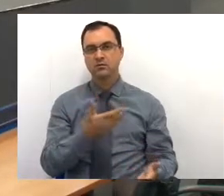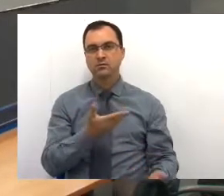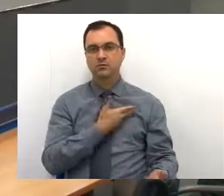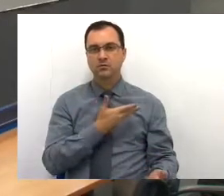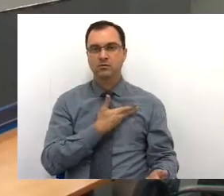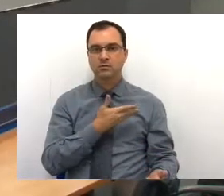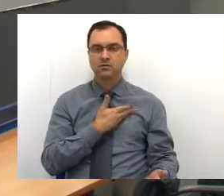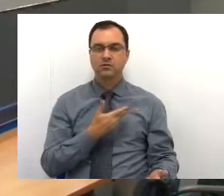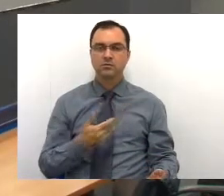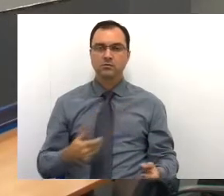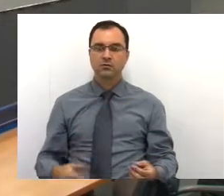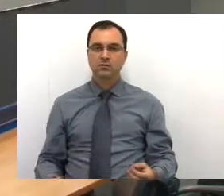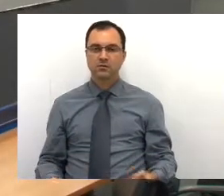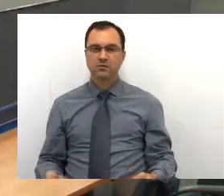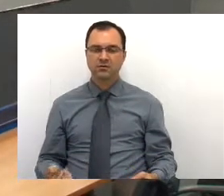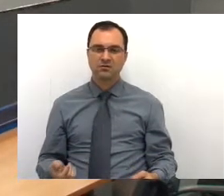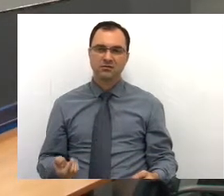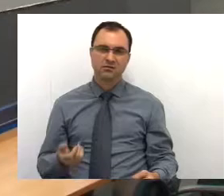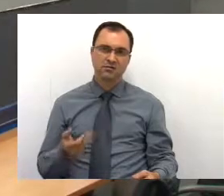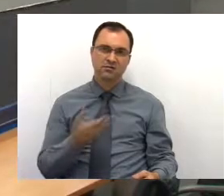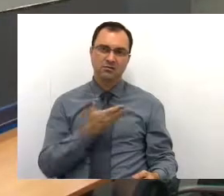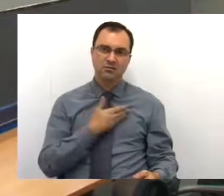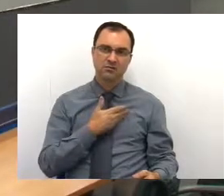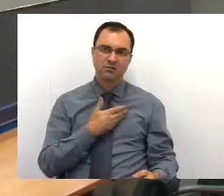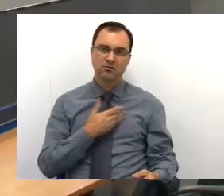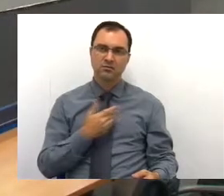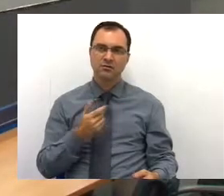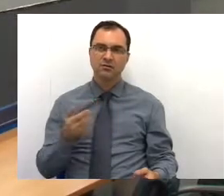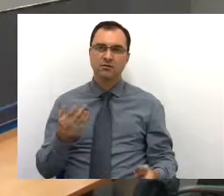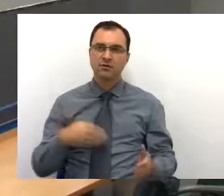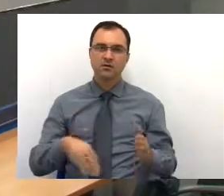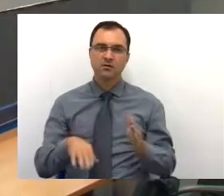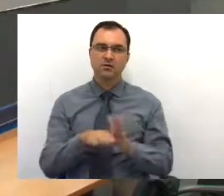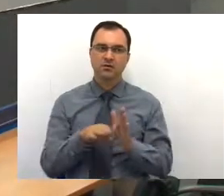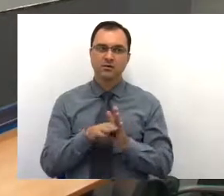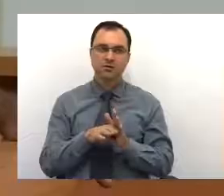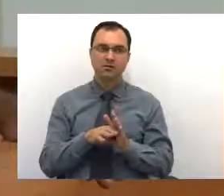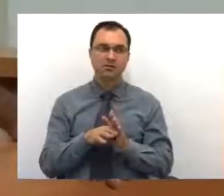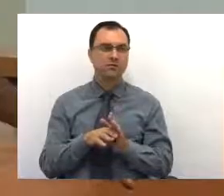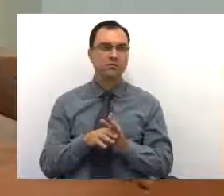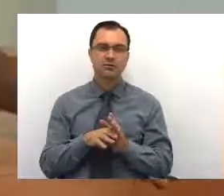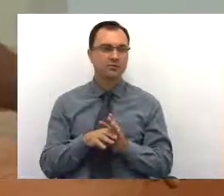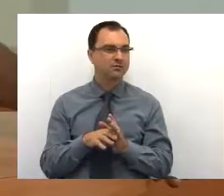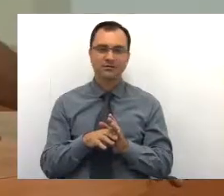a época do Pascoal Toneu. Na época, o senhor era vereador, nós saímos a pé até a prefeitura.